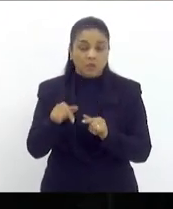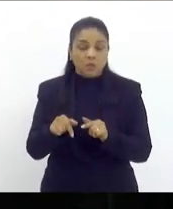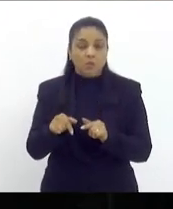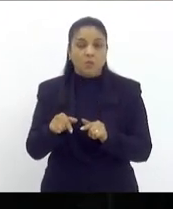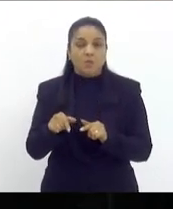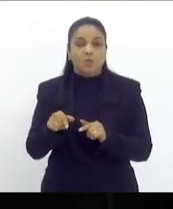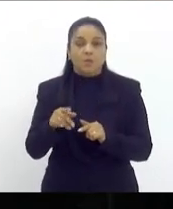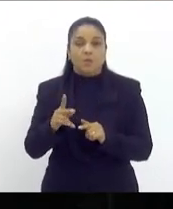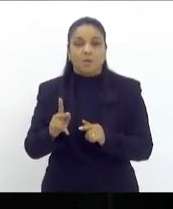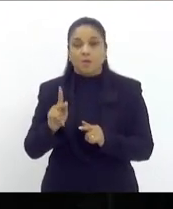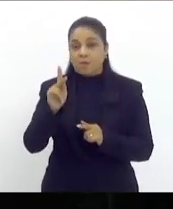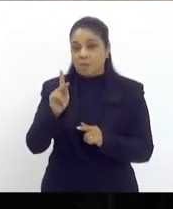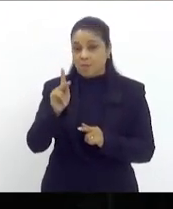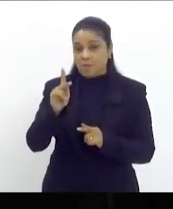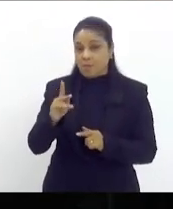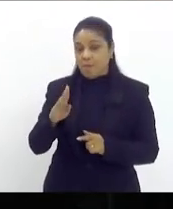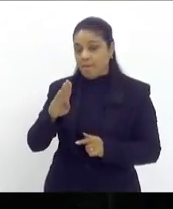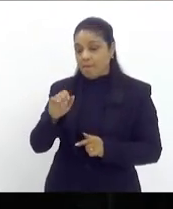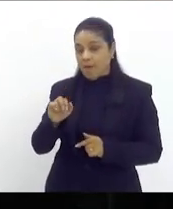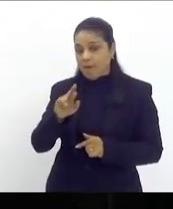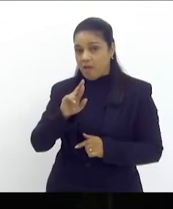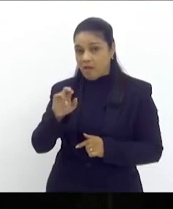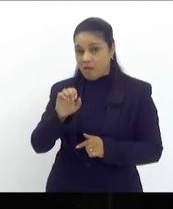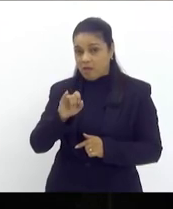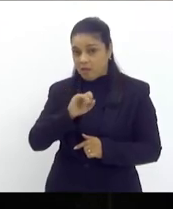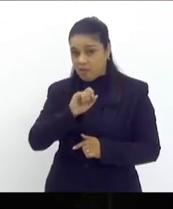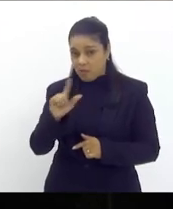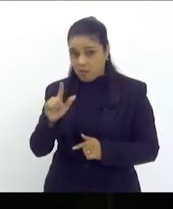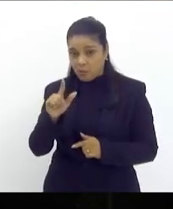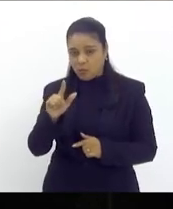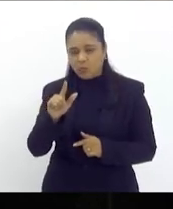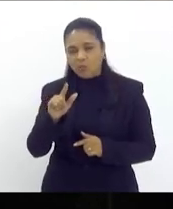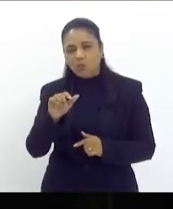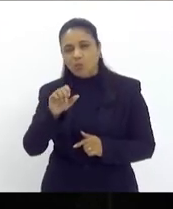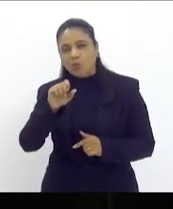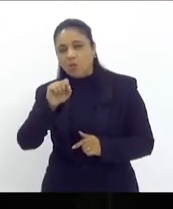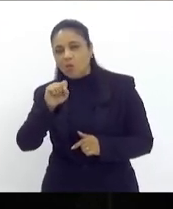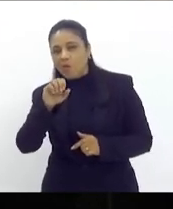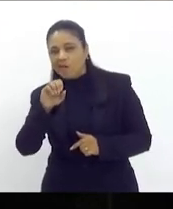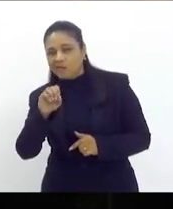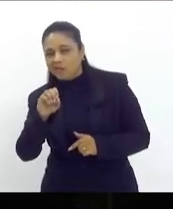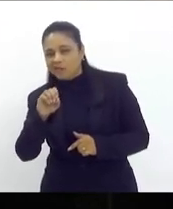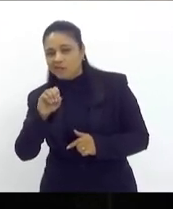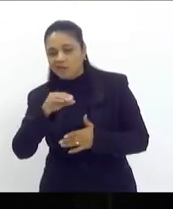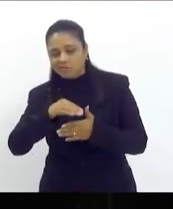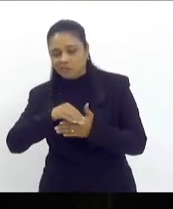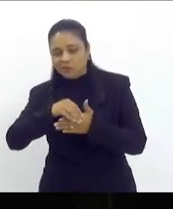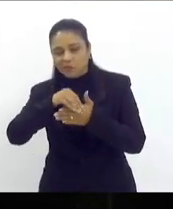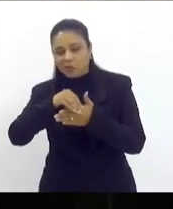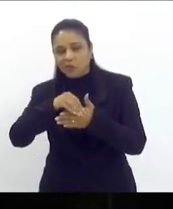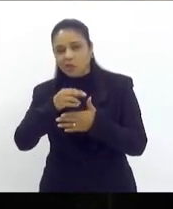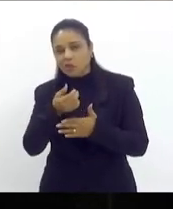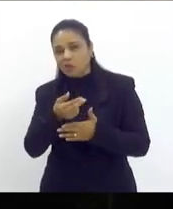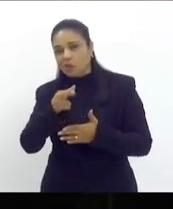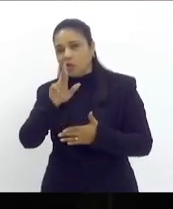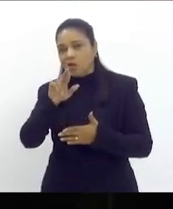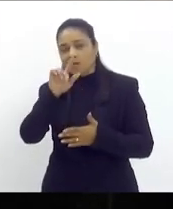tem oscilado sempre abaixo de 80 dólares o barril